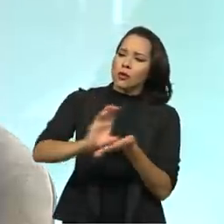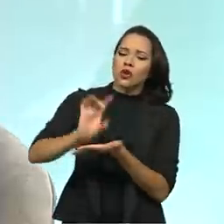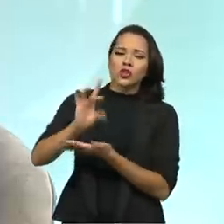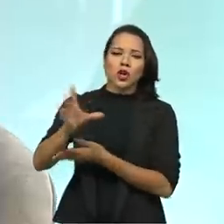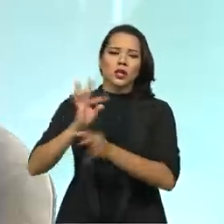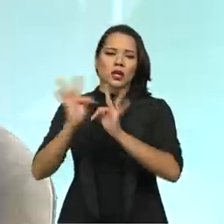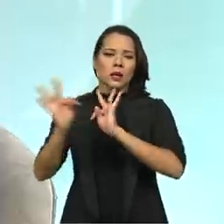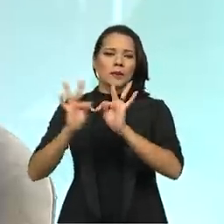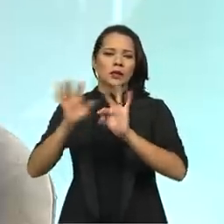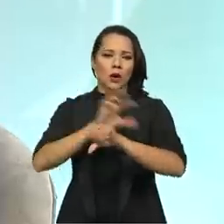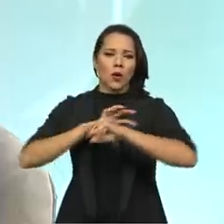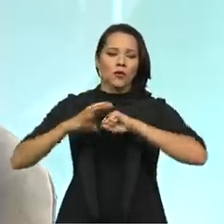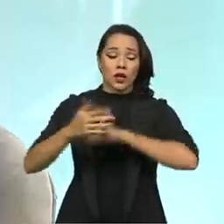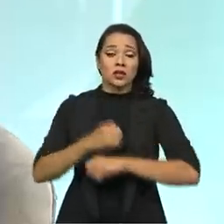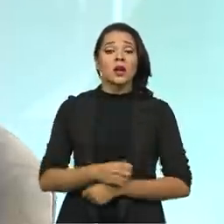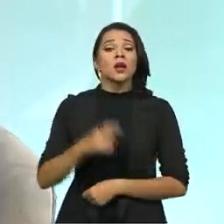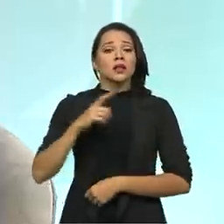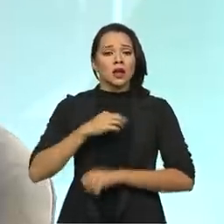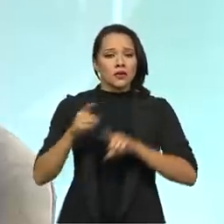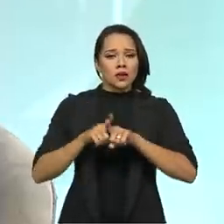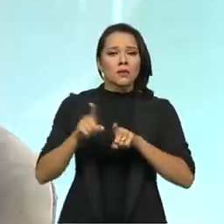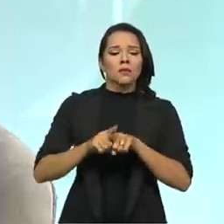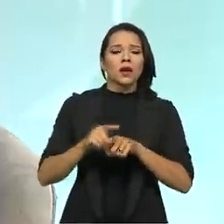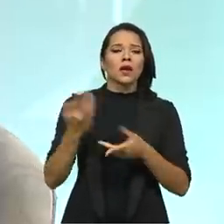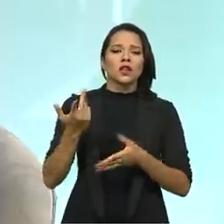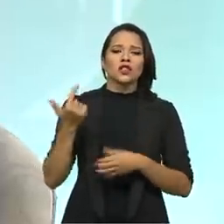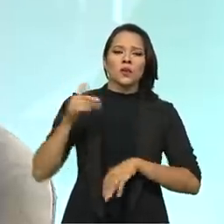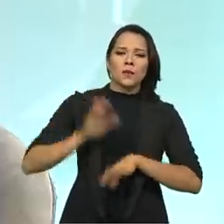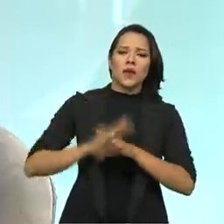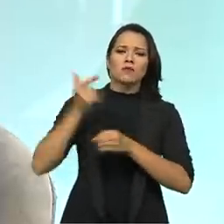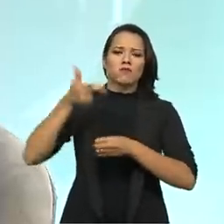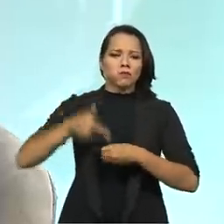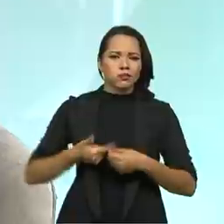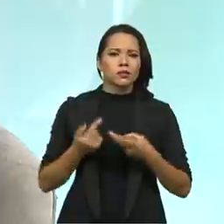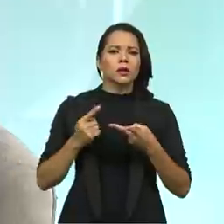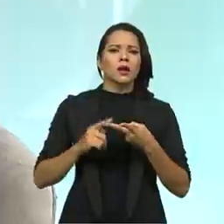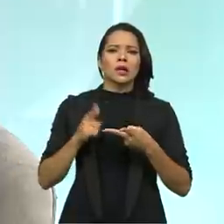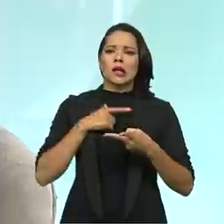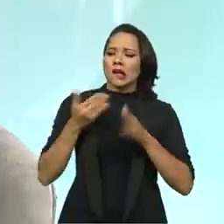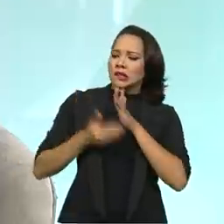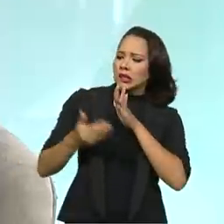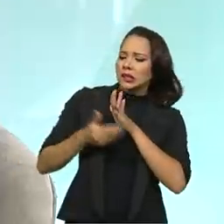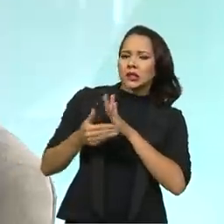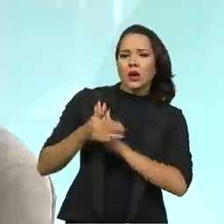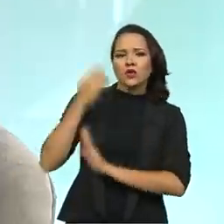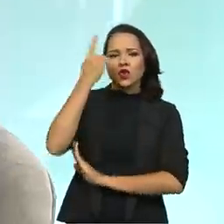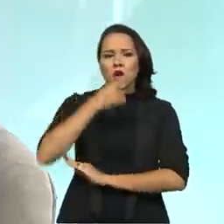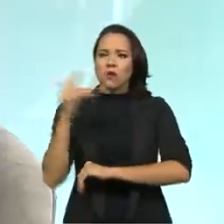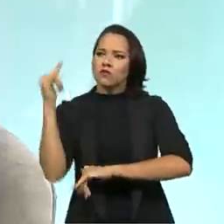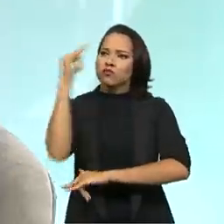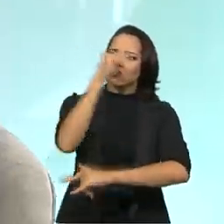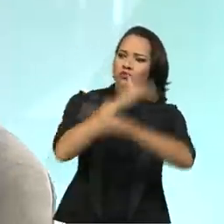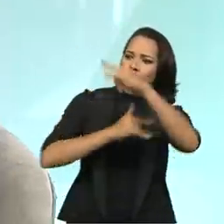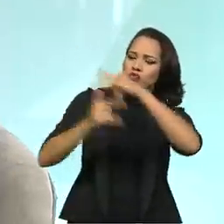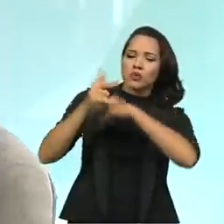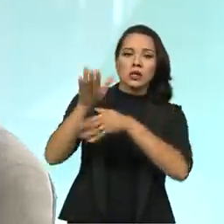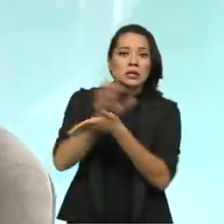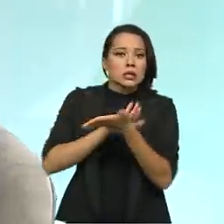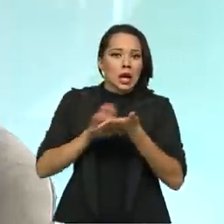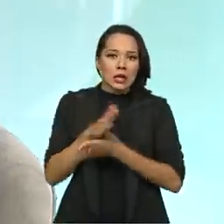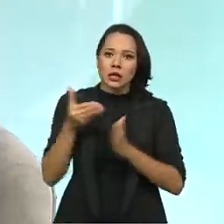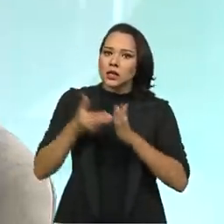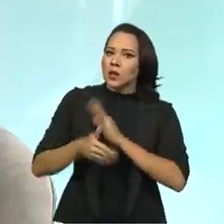no tratamento da Covid. Tivemos aumento de cota de combustível, não tivemos restrições de horas de voo, de viaturas, de nada disso.